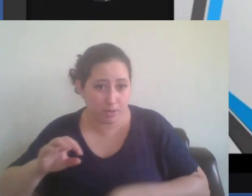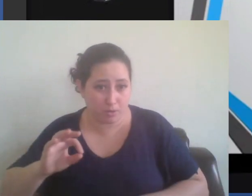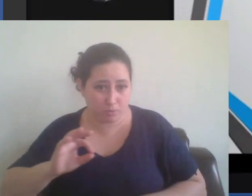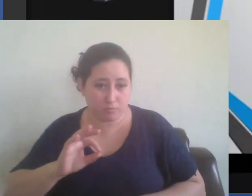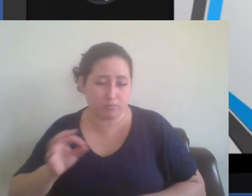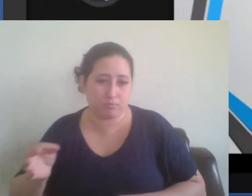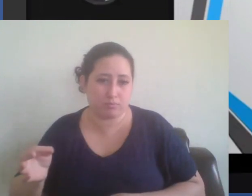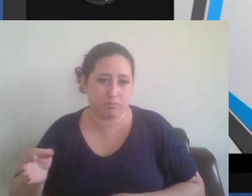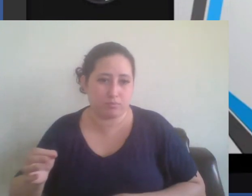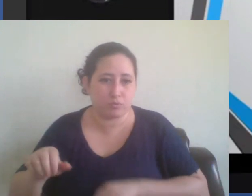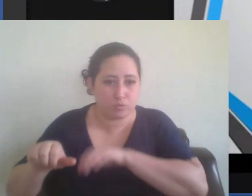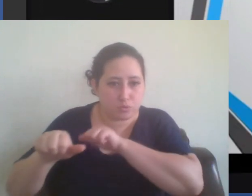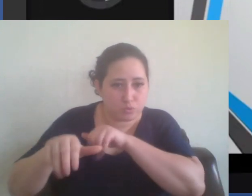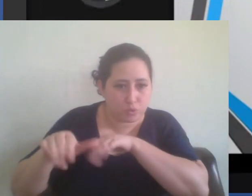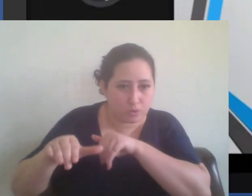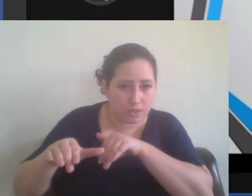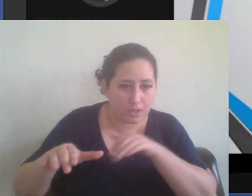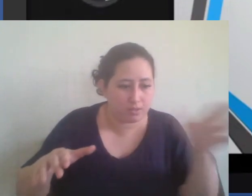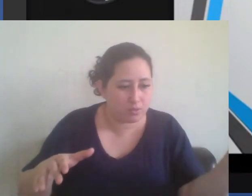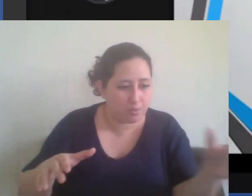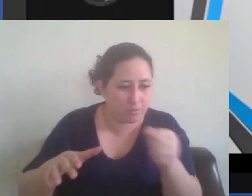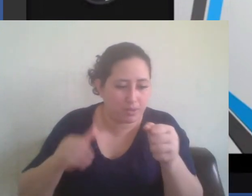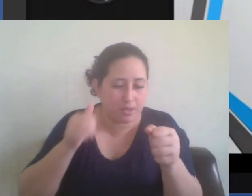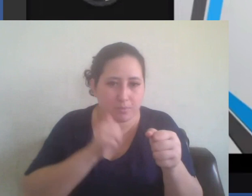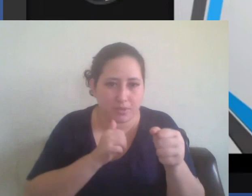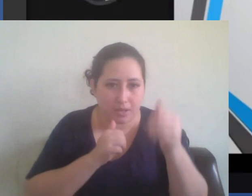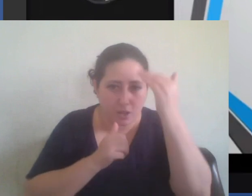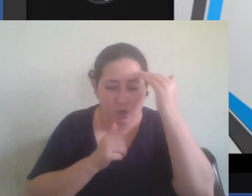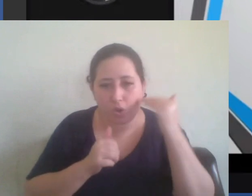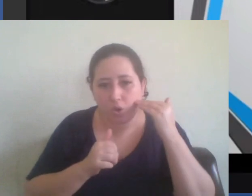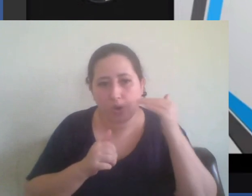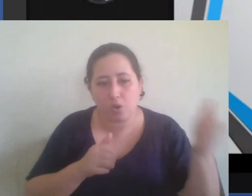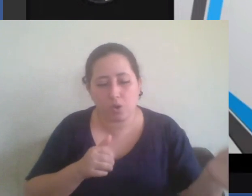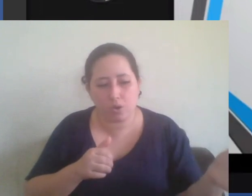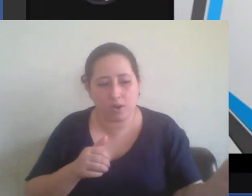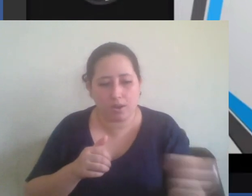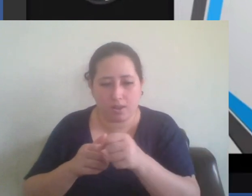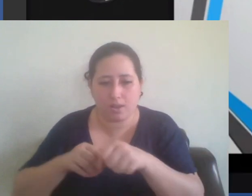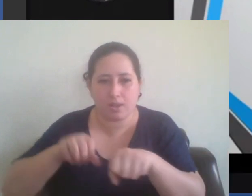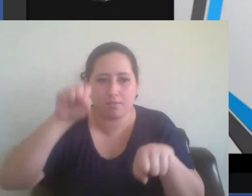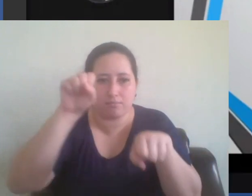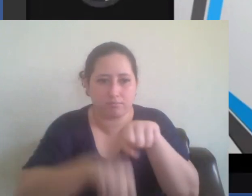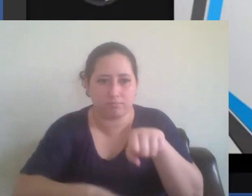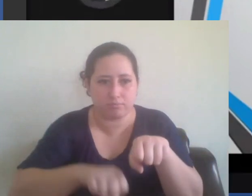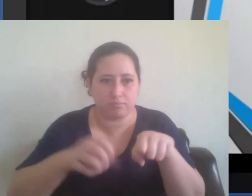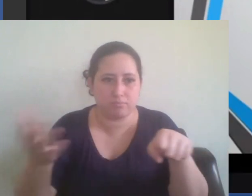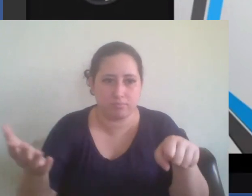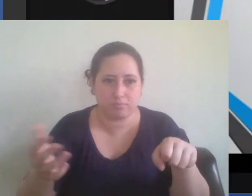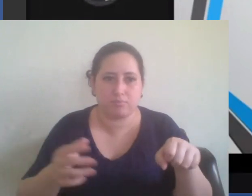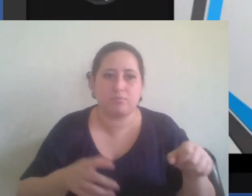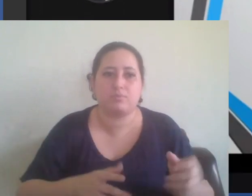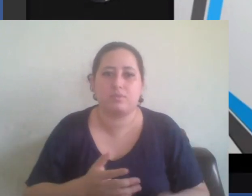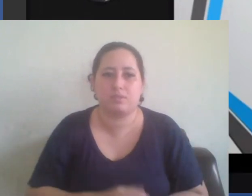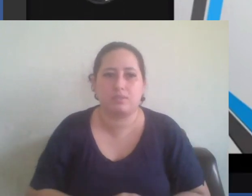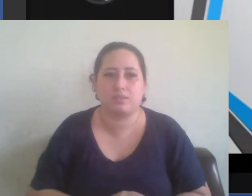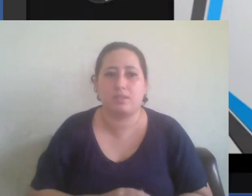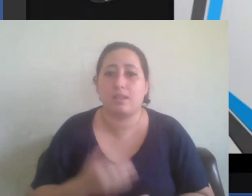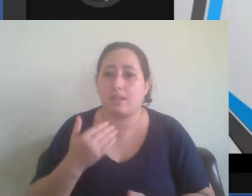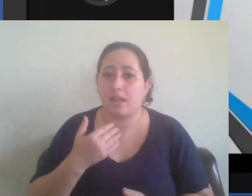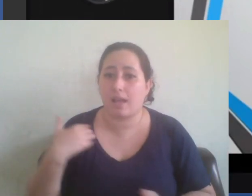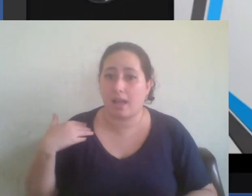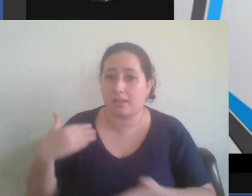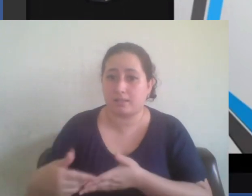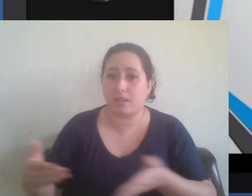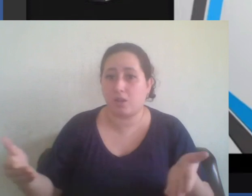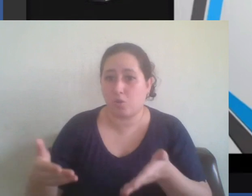a Coreia até hoje pede reparação e reconhecimento do governo japonês sobre